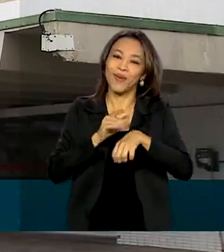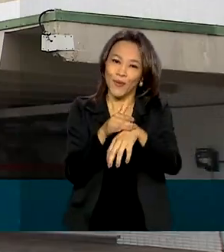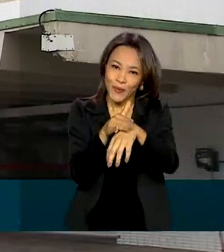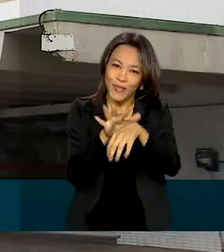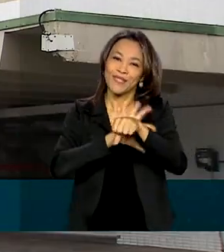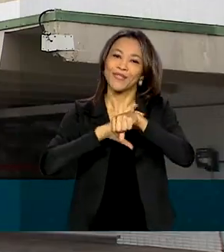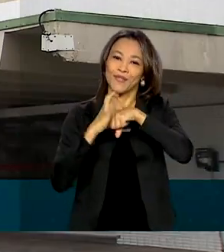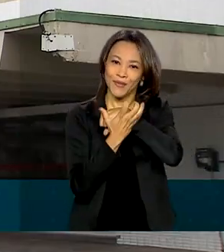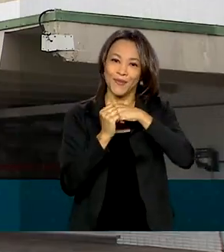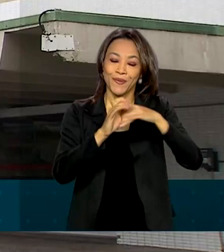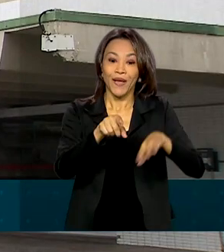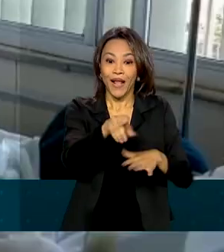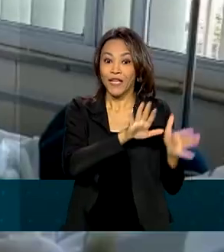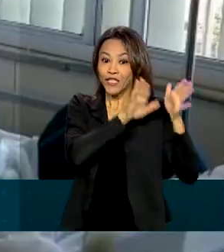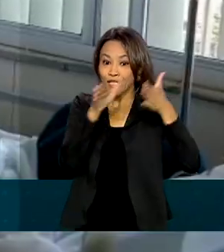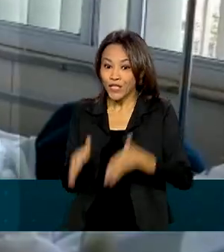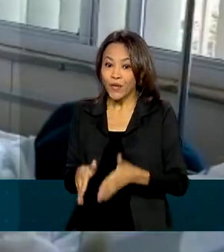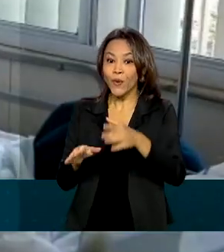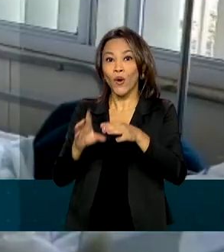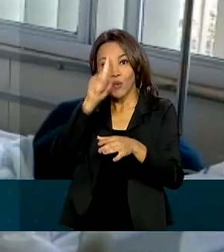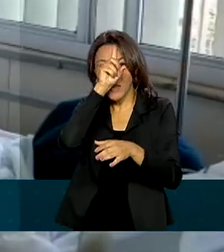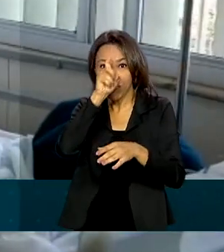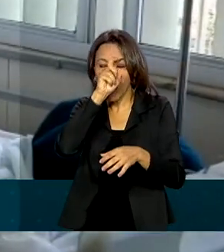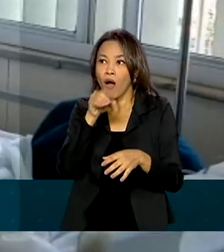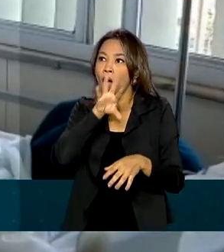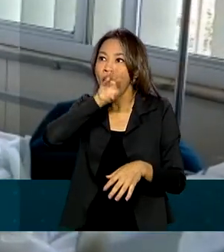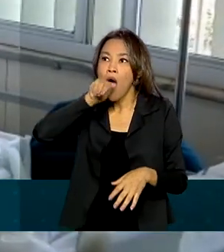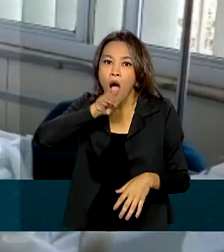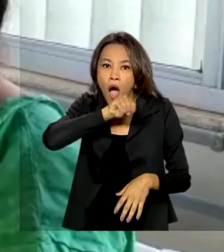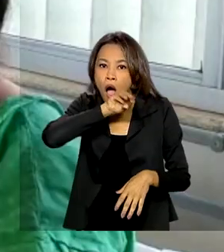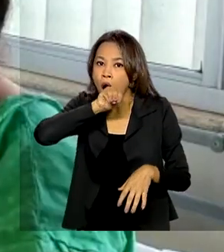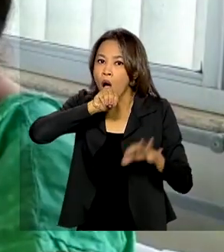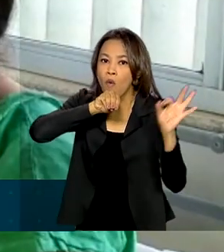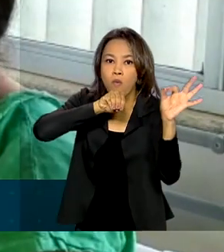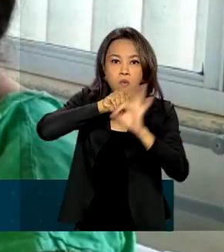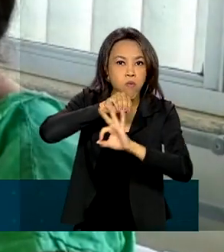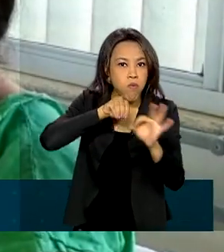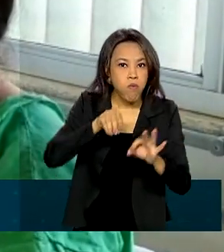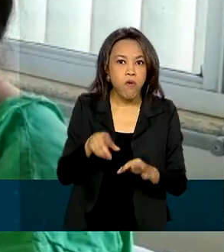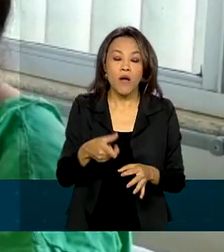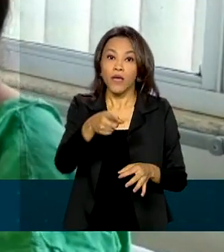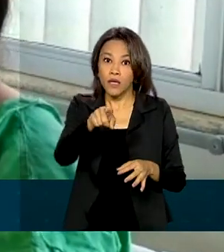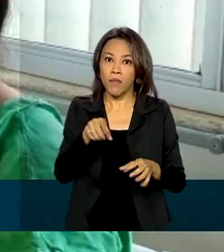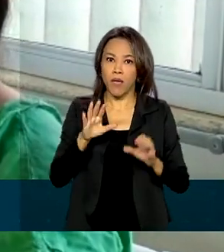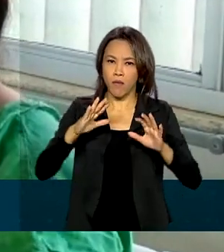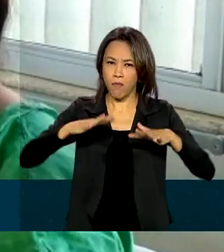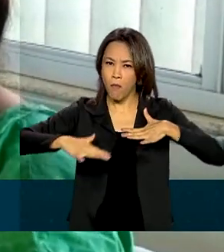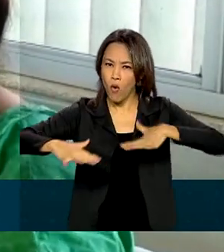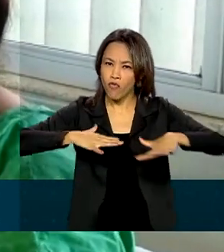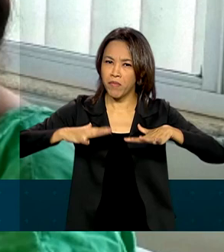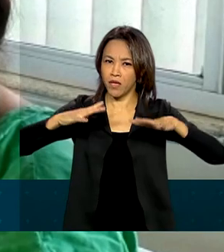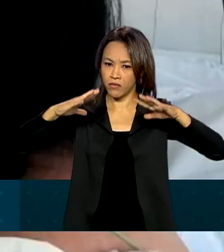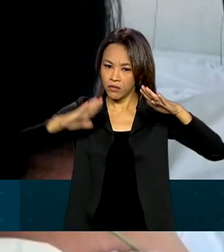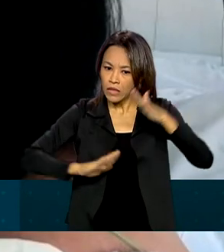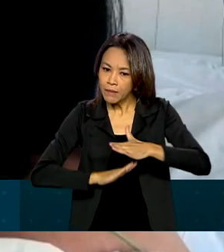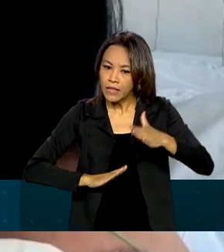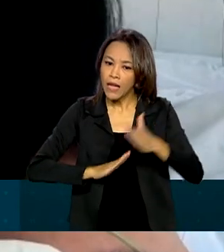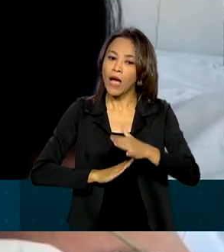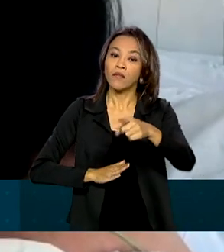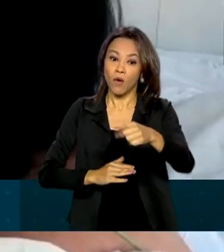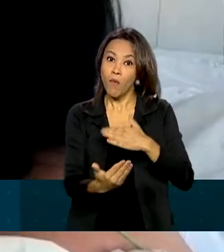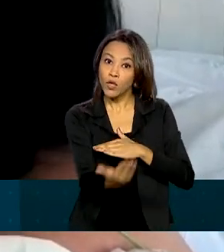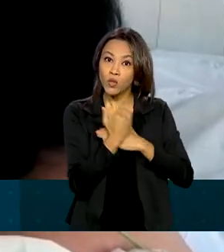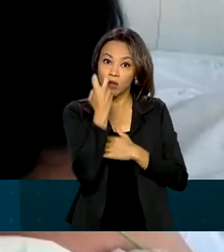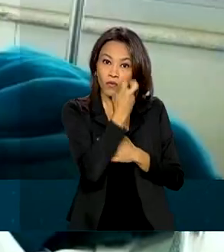chegou ao hospital de base quase sem fala e com movimentos reduzidos. Com atendimento de fisioterapeuta e fonoaudiólogo, já